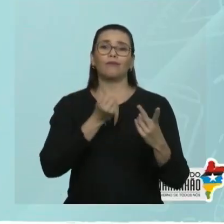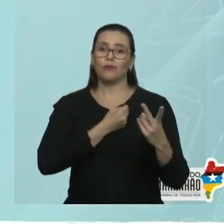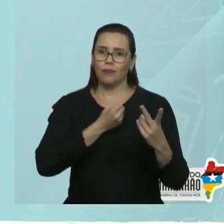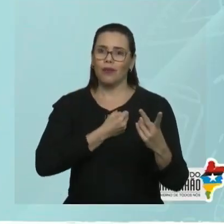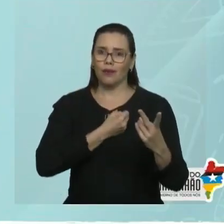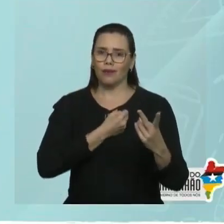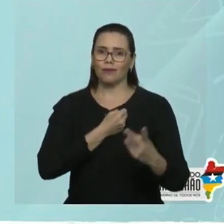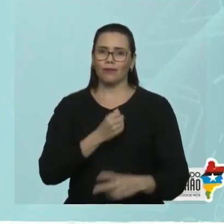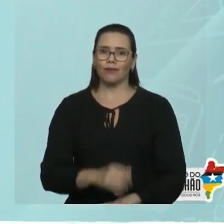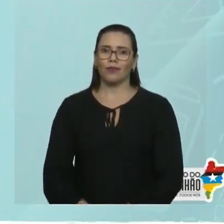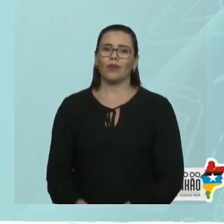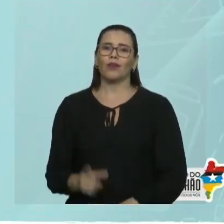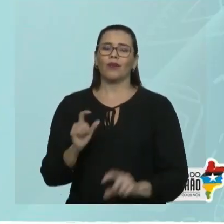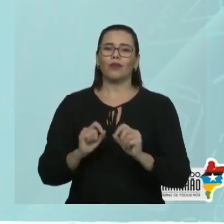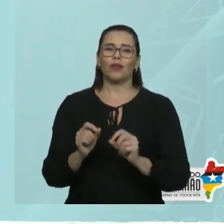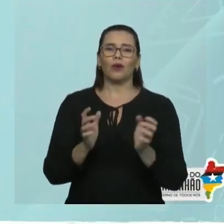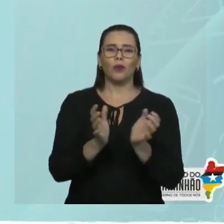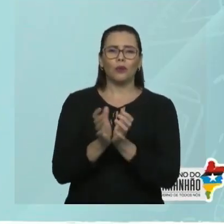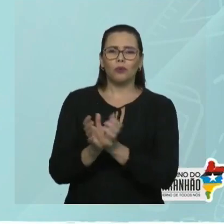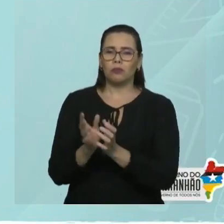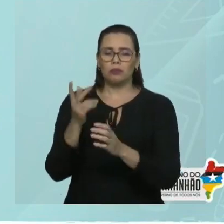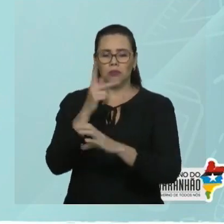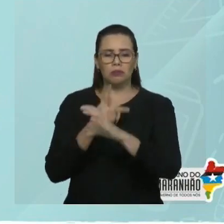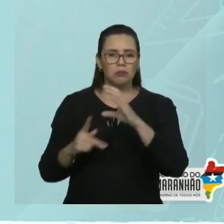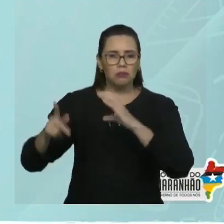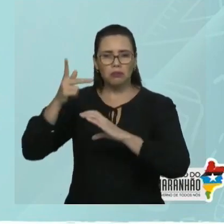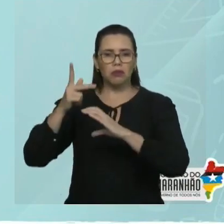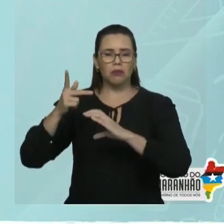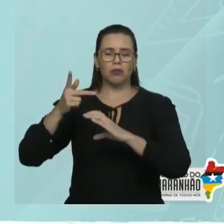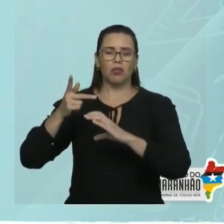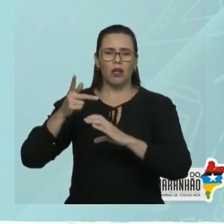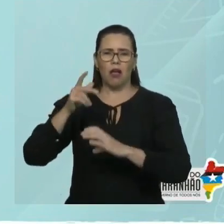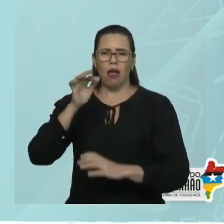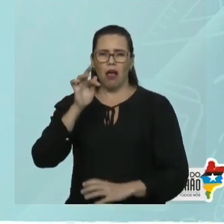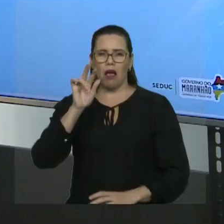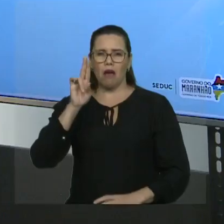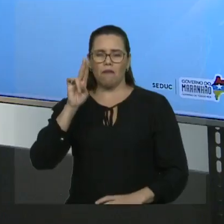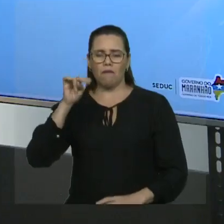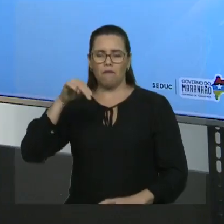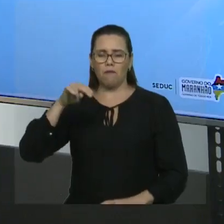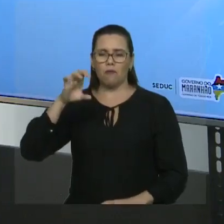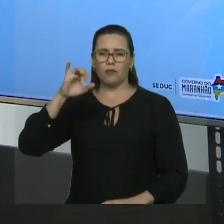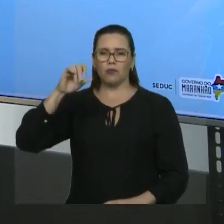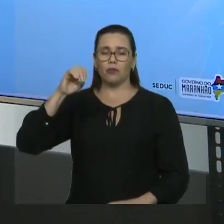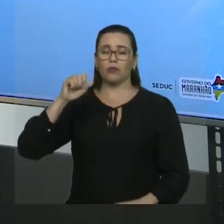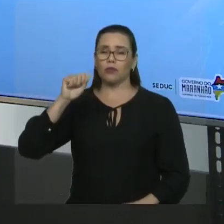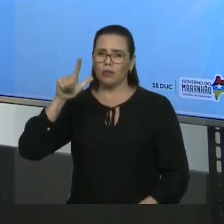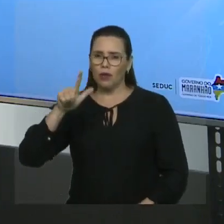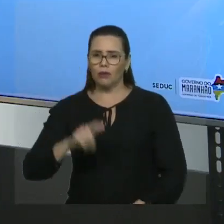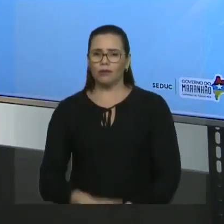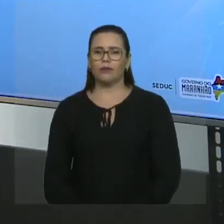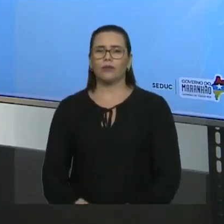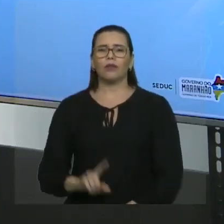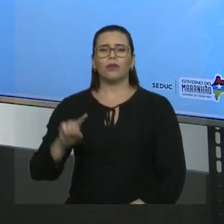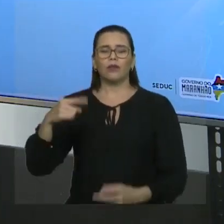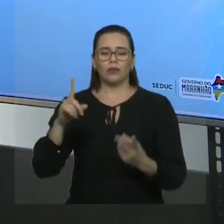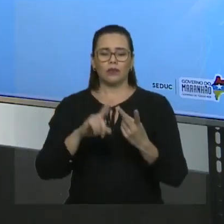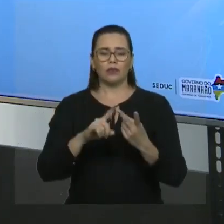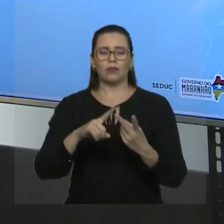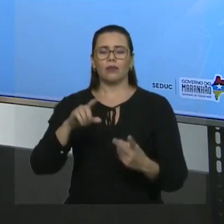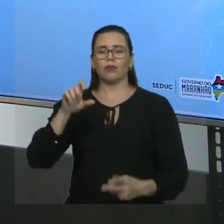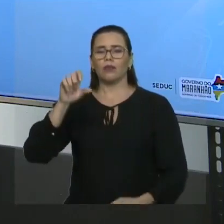numeração é do grupo funcional. Como hidrocarboneto não tem. Segunda prioridade, insaturação. Não tem. Terceira prioridade,